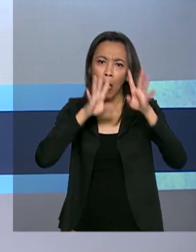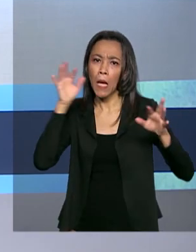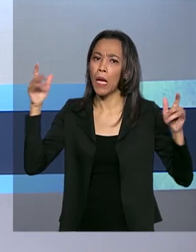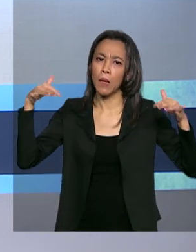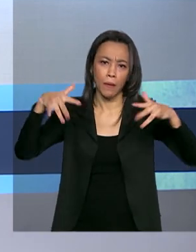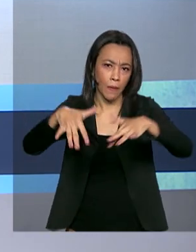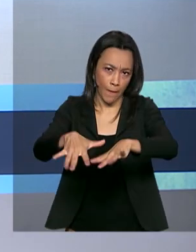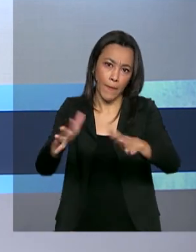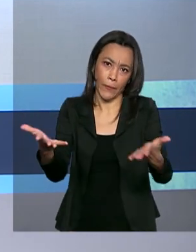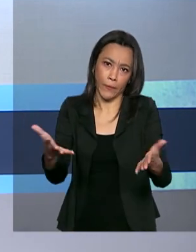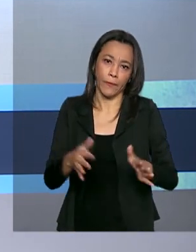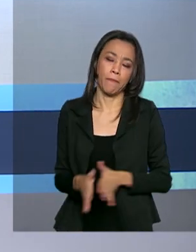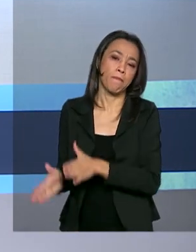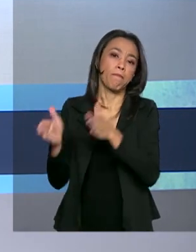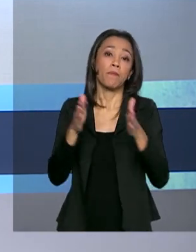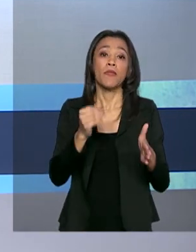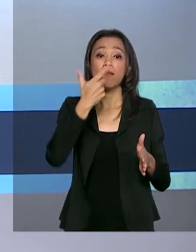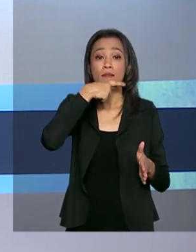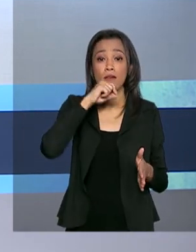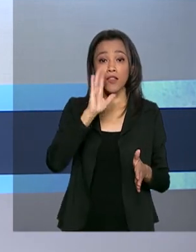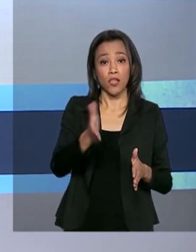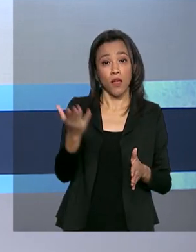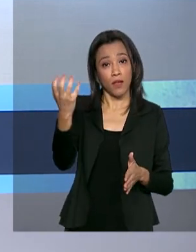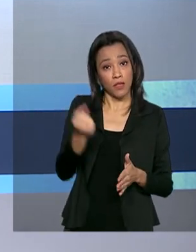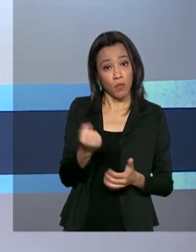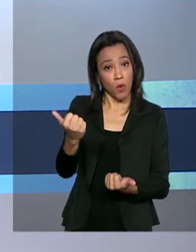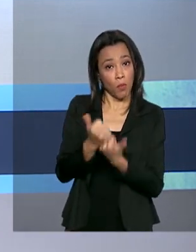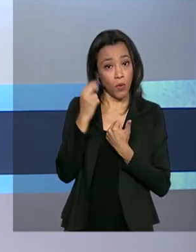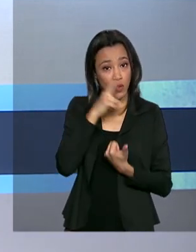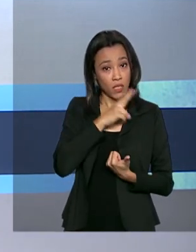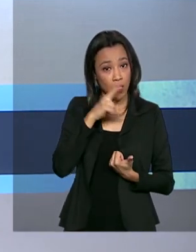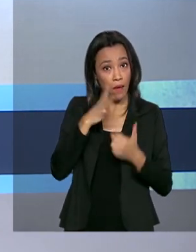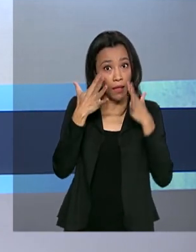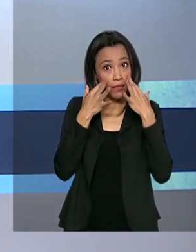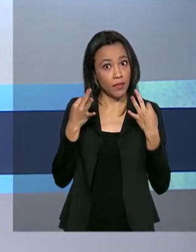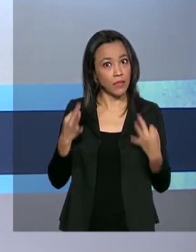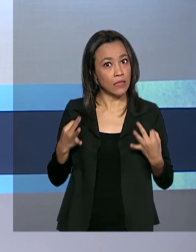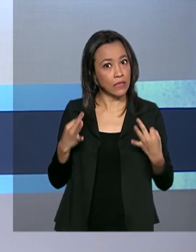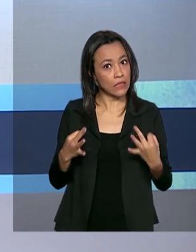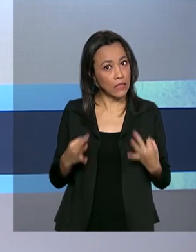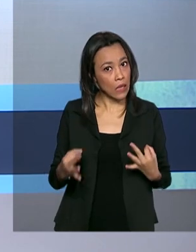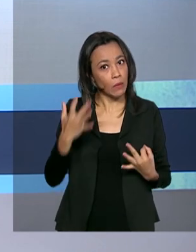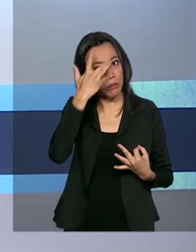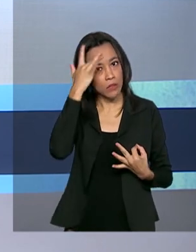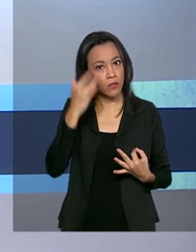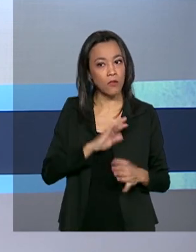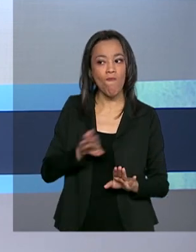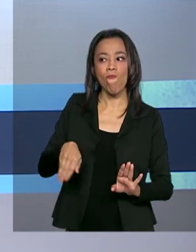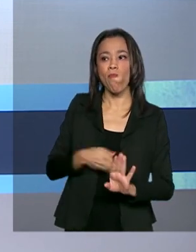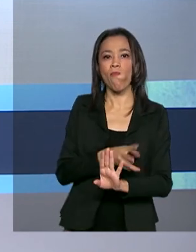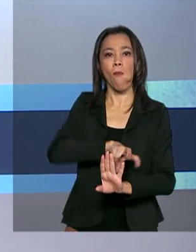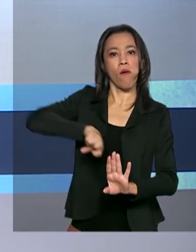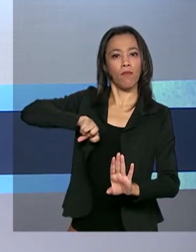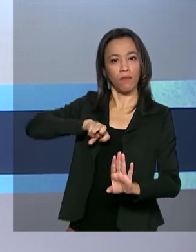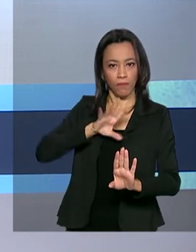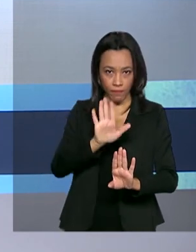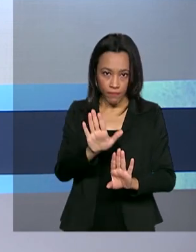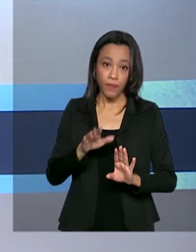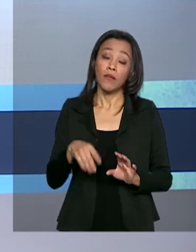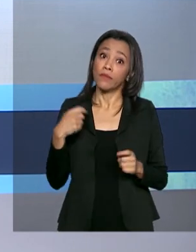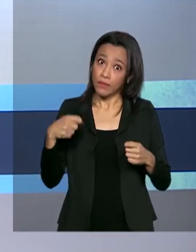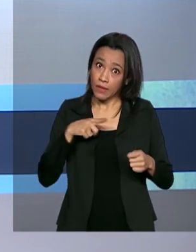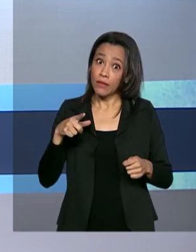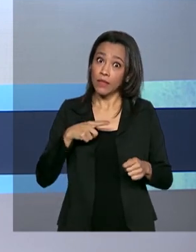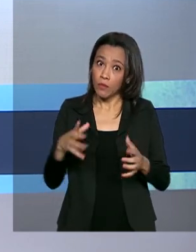E quem recebe auxílio emergencial deve ficar atento aos golpes. O Banco Central alerta também para o